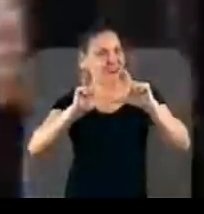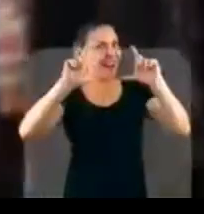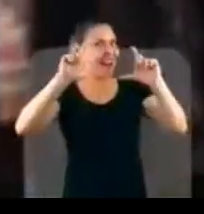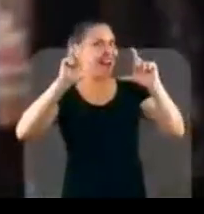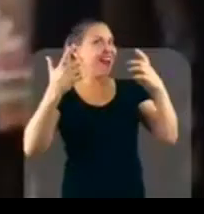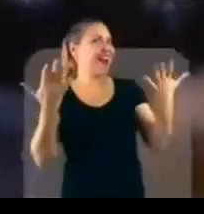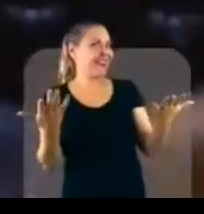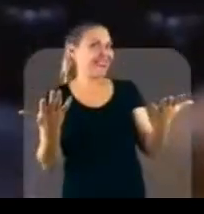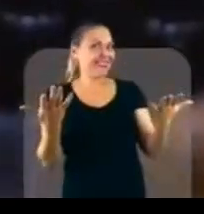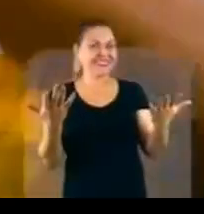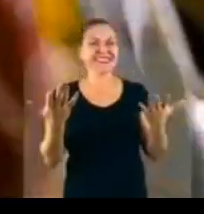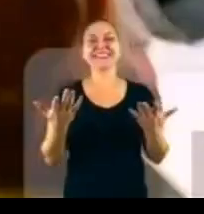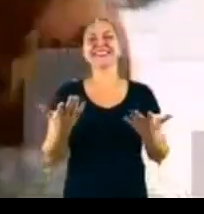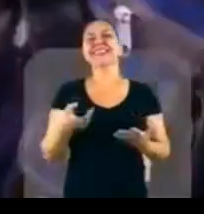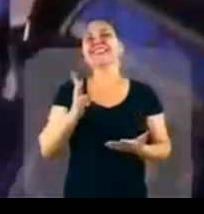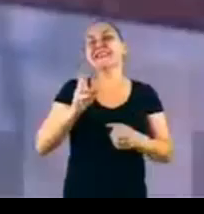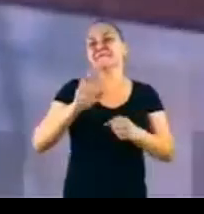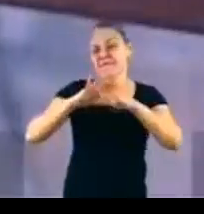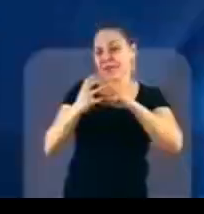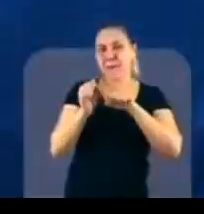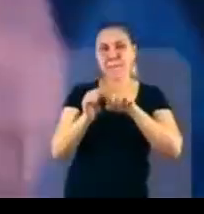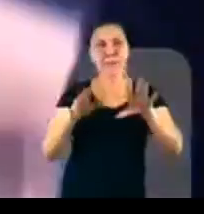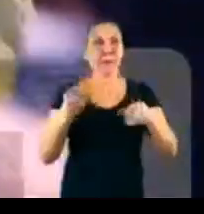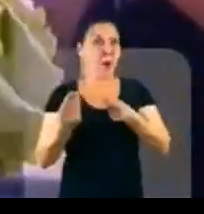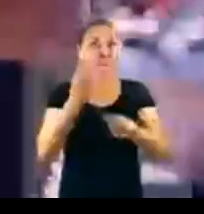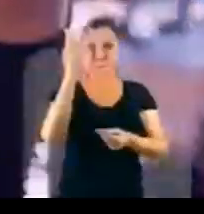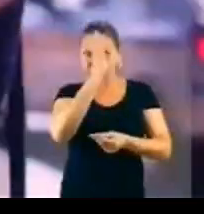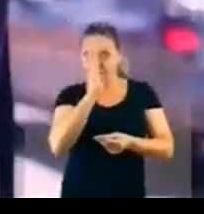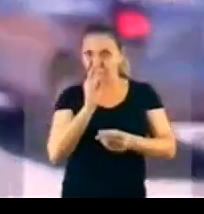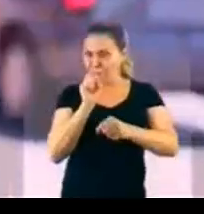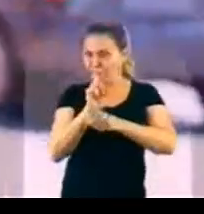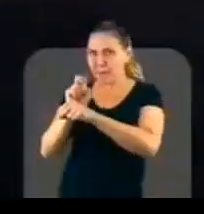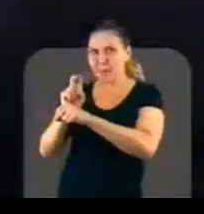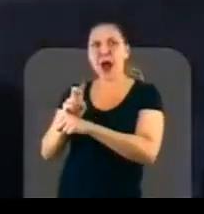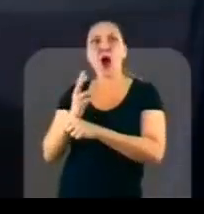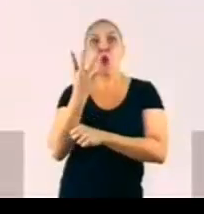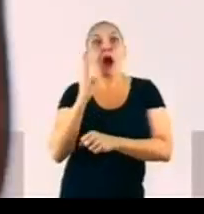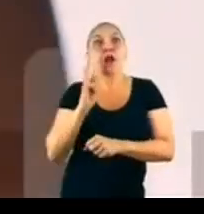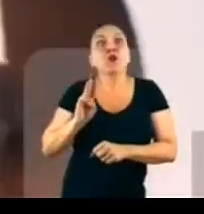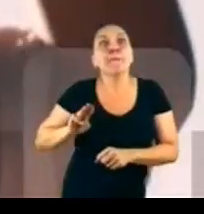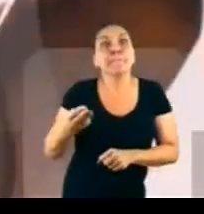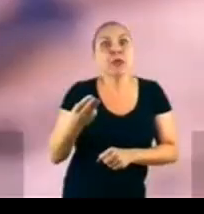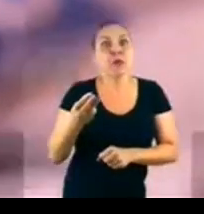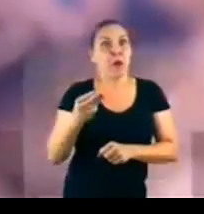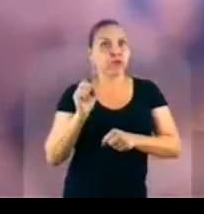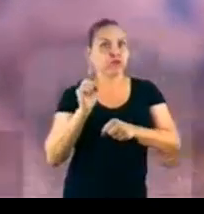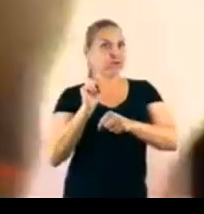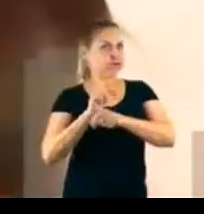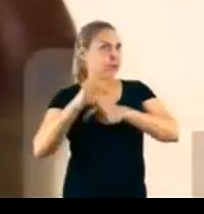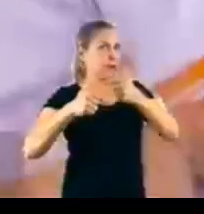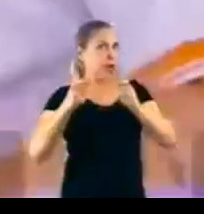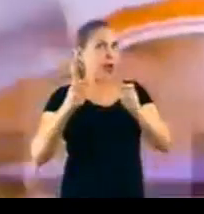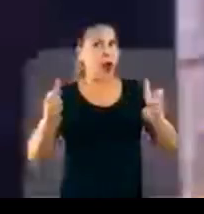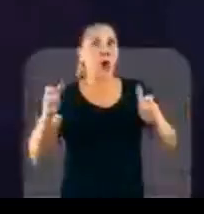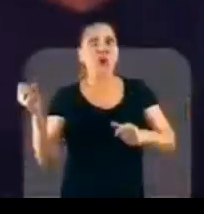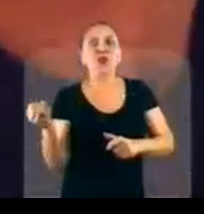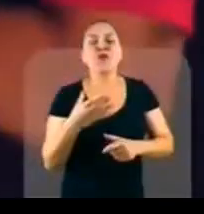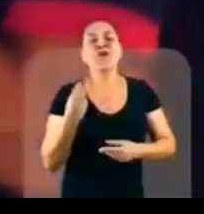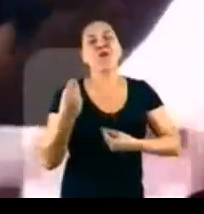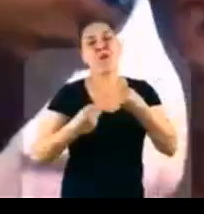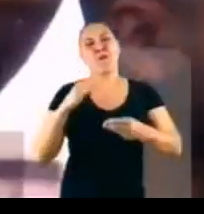milhões de novos empregos, anota aí, com Bolsonaro no próximo governo, tem mais seis milhões de empregos